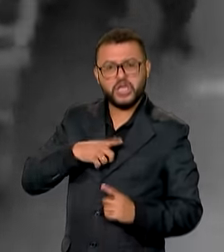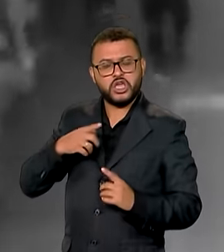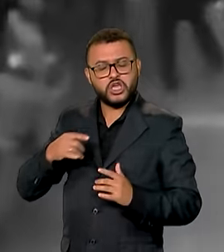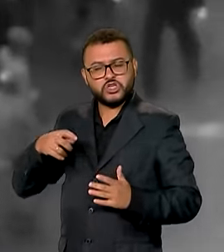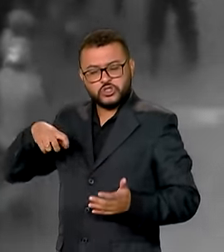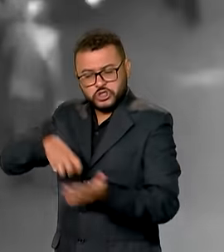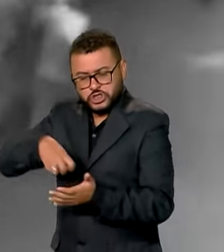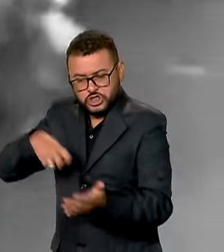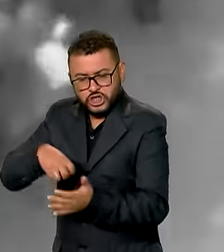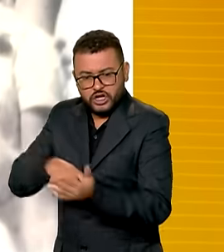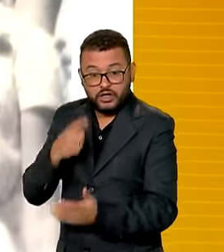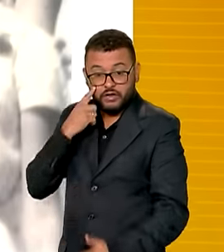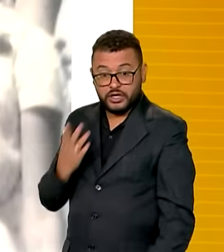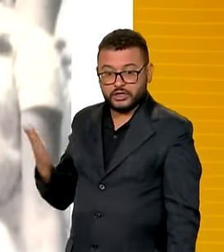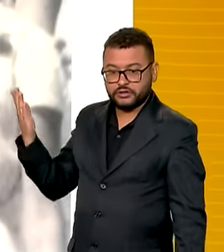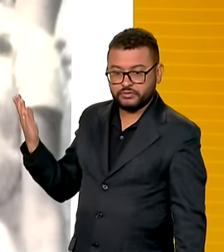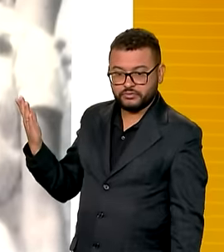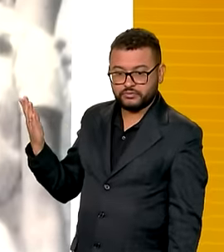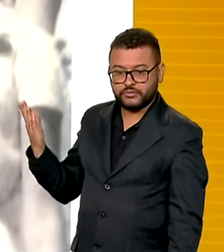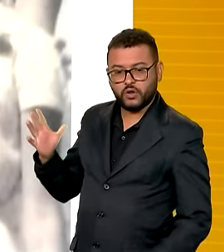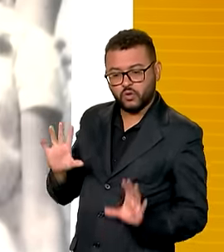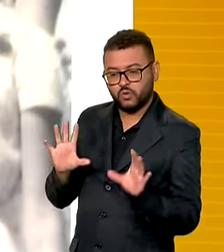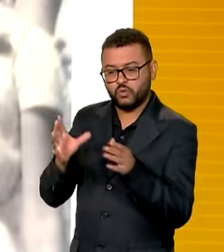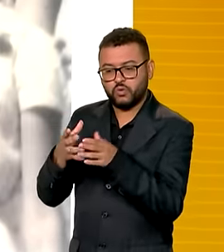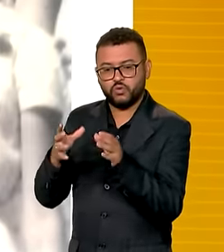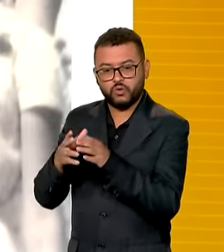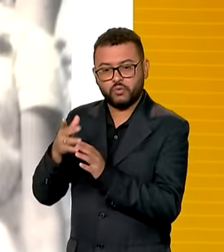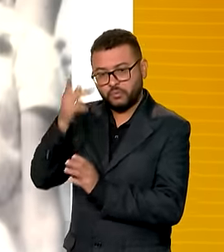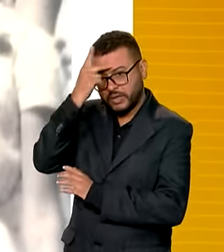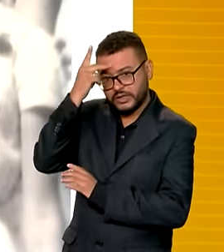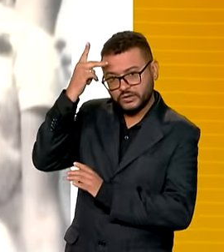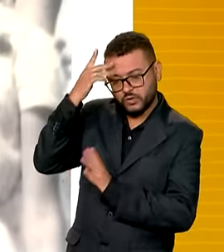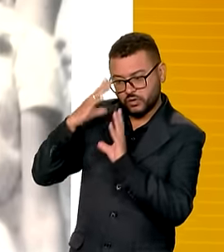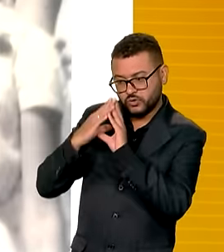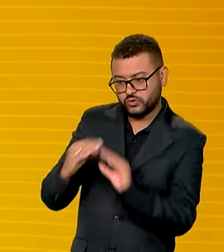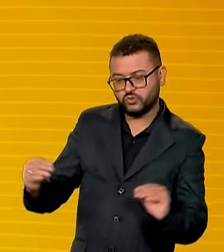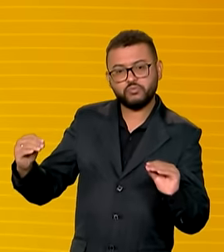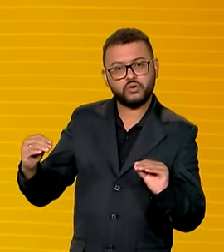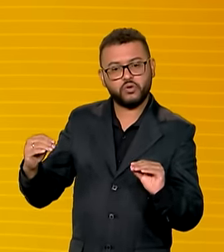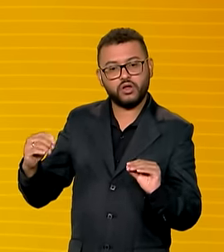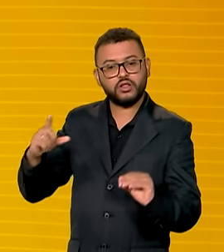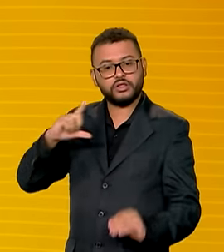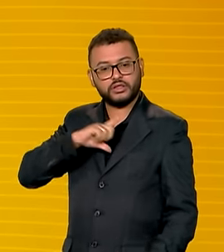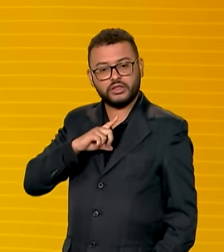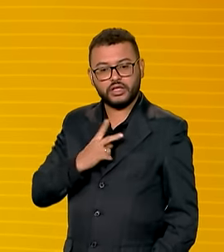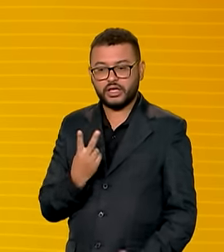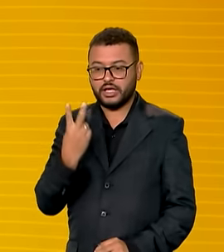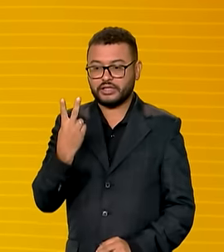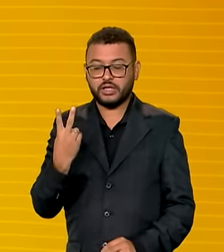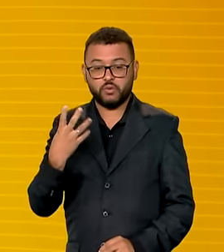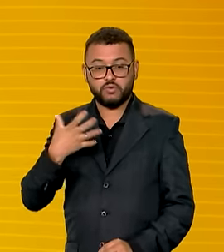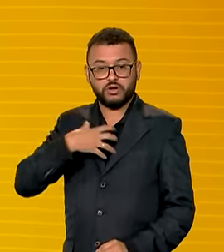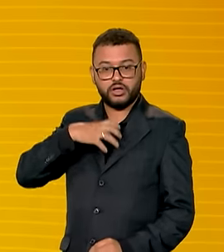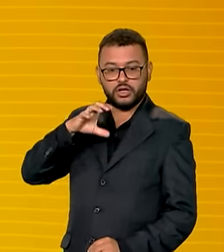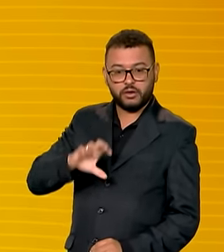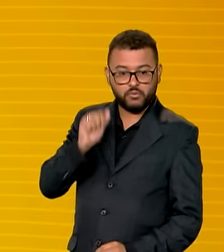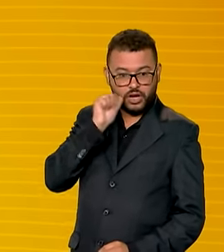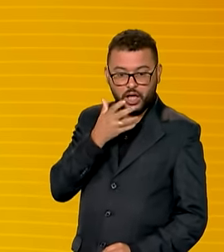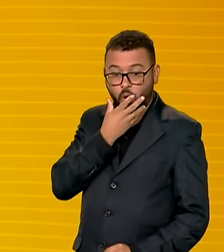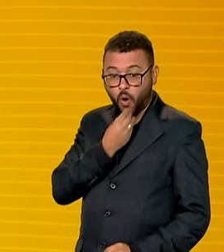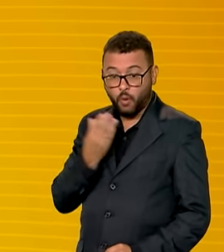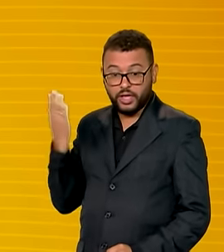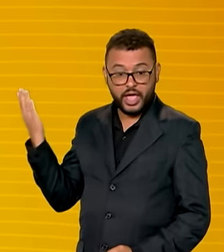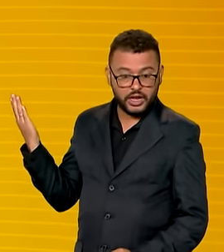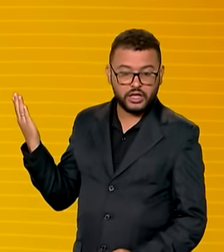torturas e execuções. Entre os desaparecidos na guerrilha do Araguaia, o casal de baianos, Dina Elza e